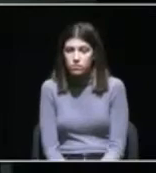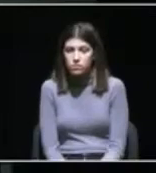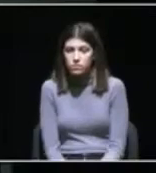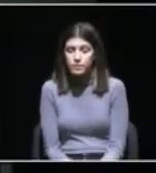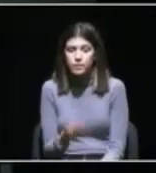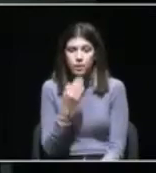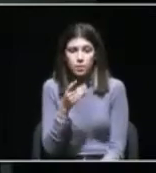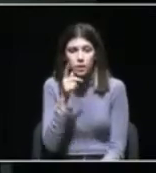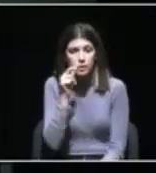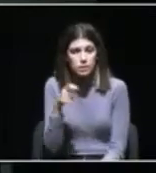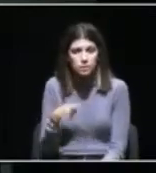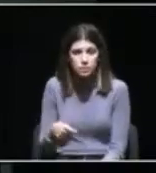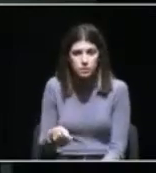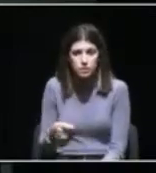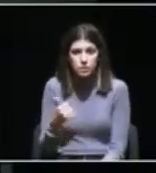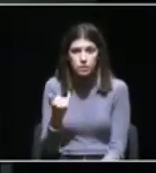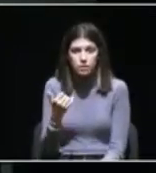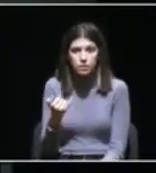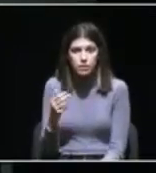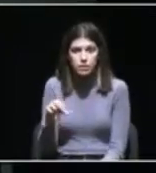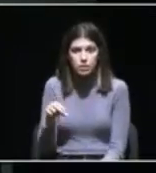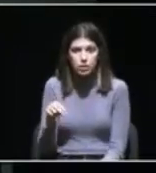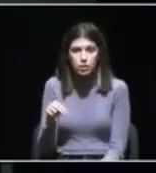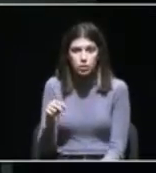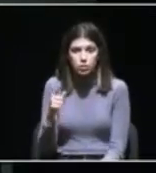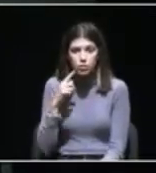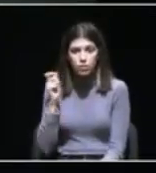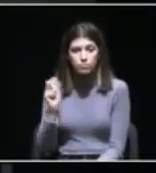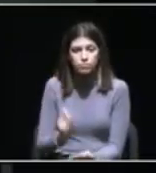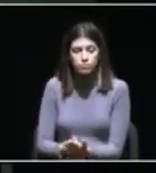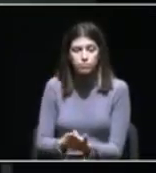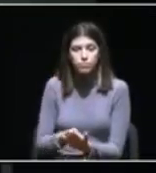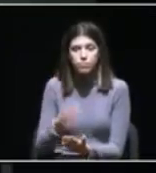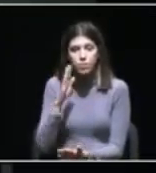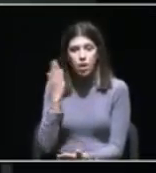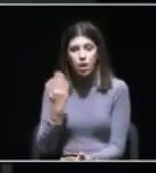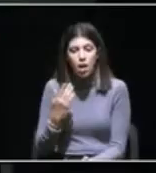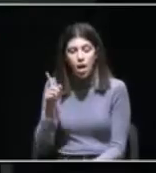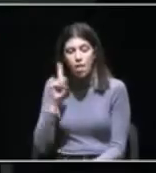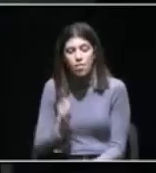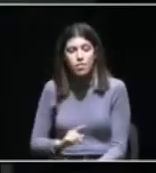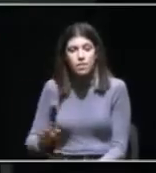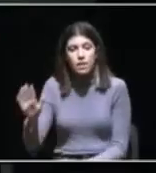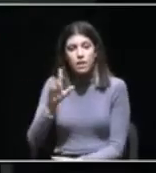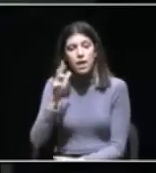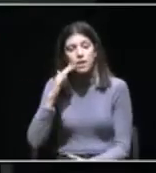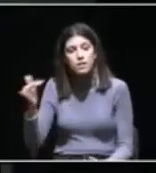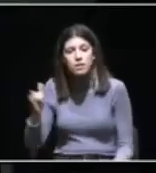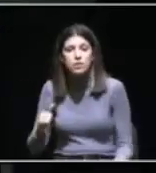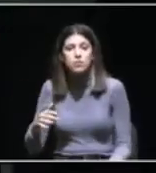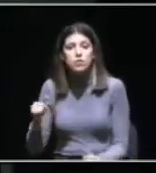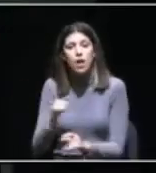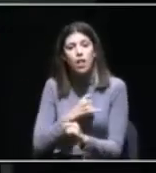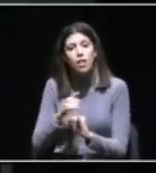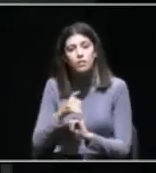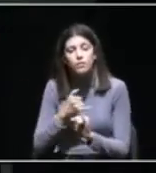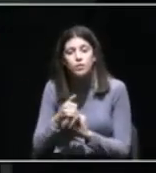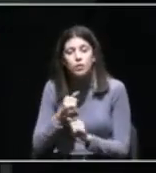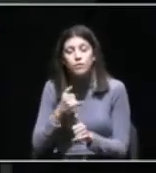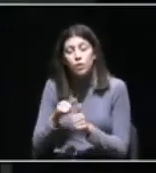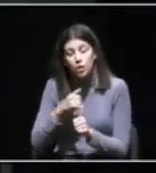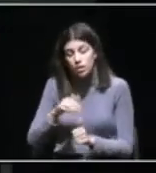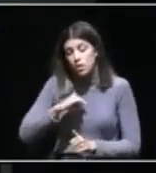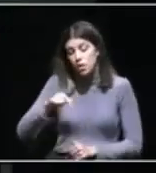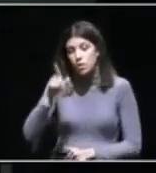Obrigada Sr. Presidente. No dia 25 de novembro assinalou-se o Dia Internacional para a Eliminação da Violência contra as Mulheres, data instituída pela